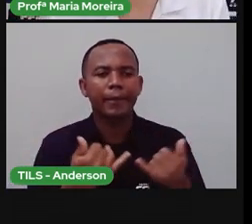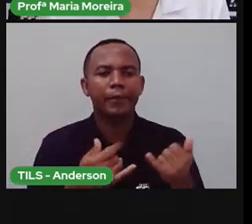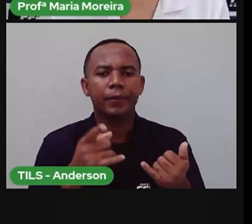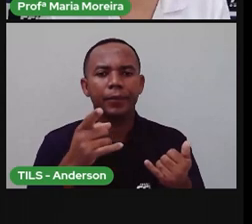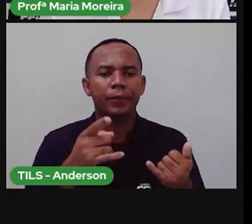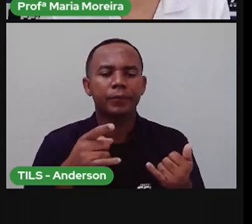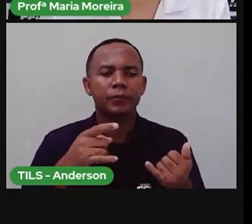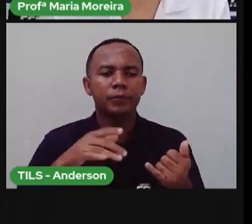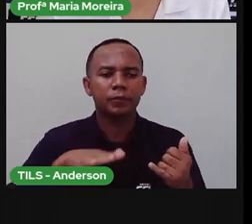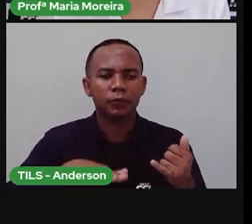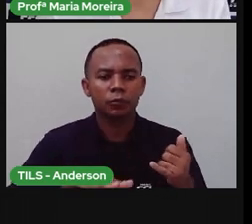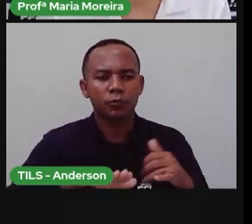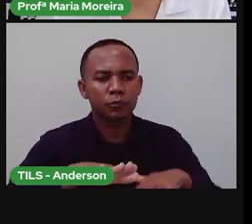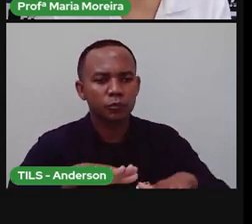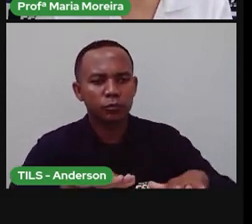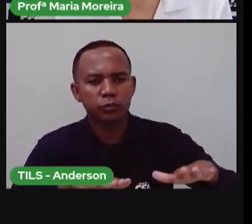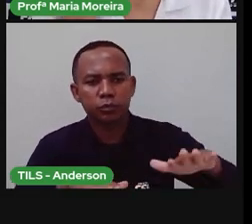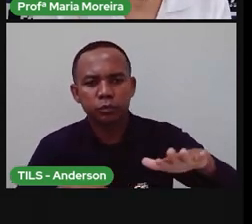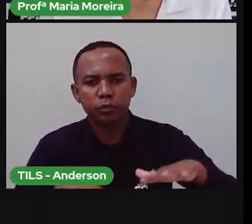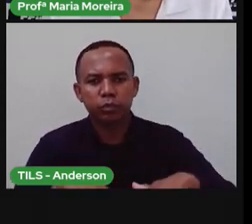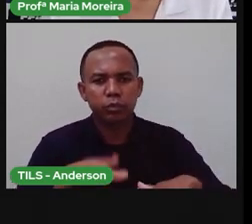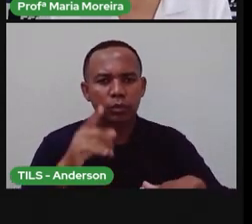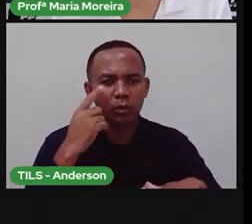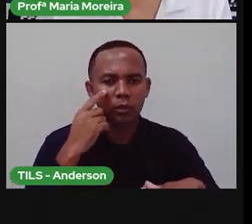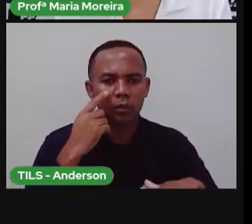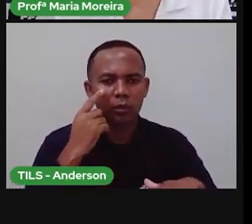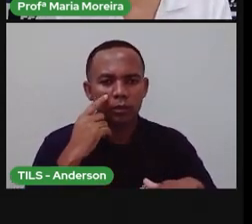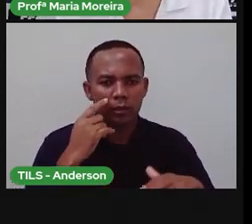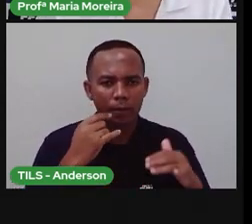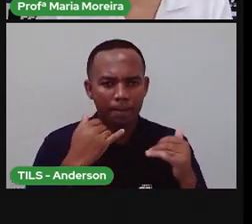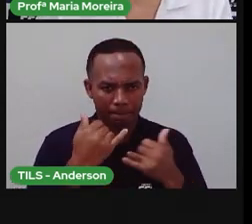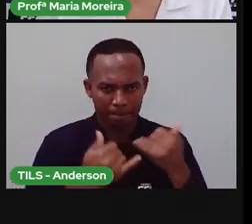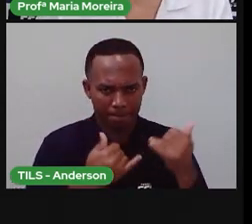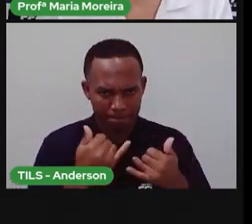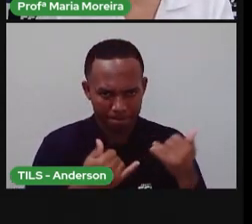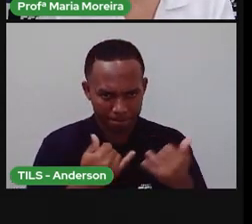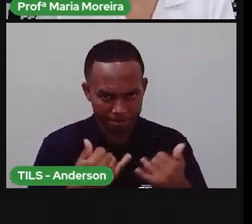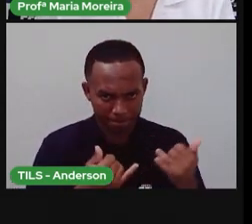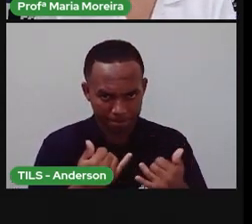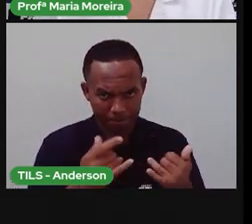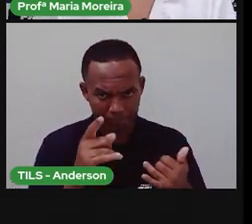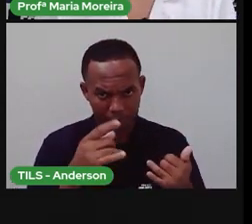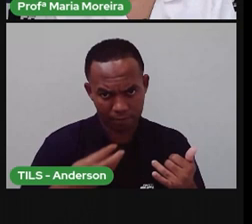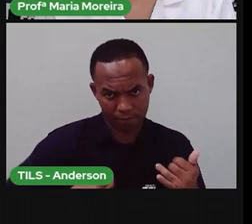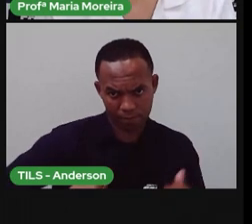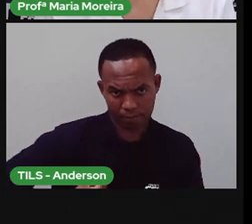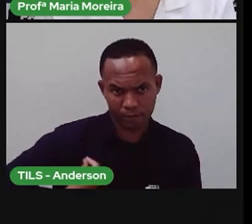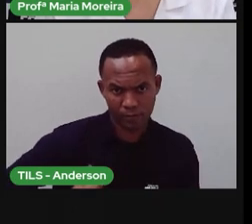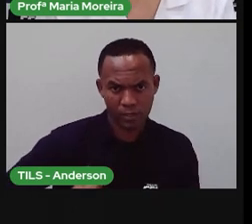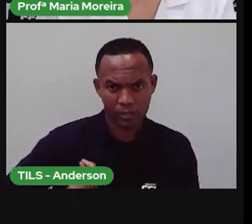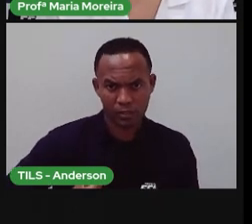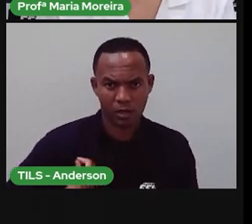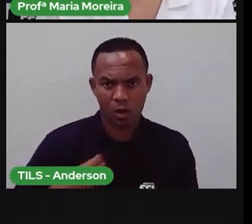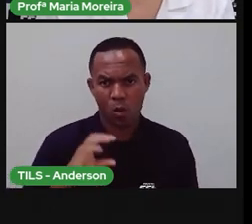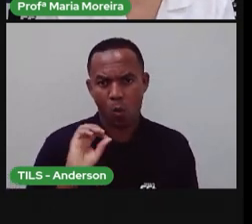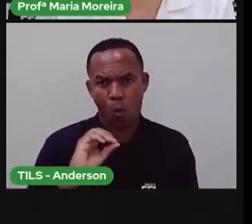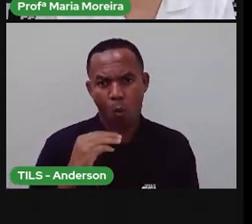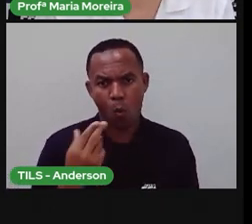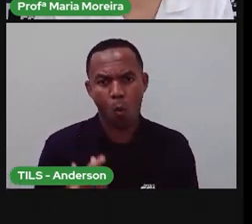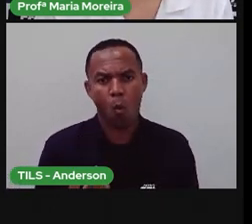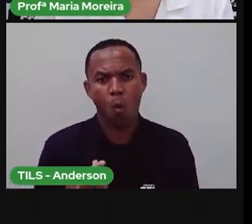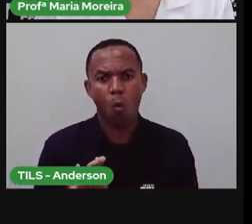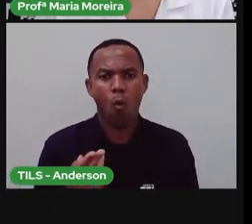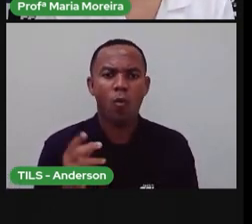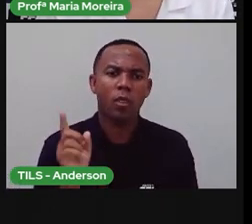ser uma bota, que, na verdade, o patinho é uma bota, com as rodinhas embaixo. Também várias pedras, tá? Graças a Deus, sobrevivi a todas